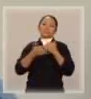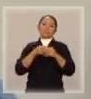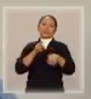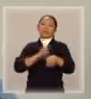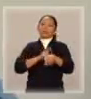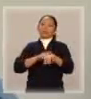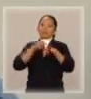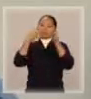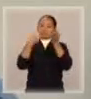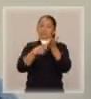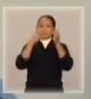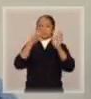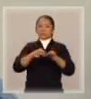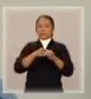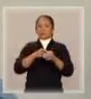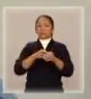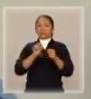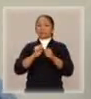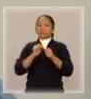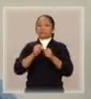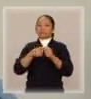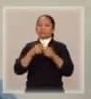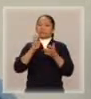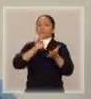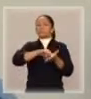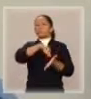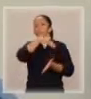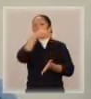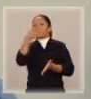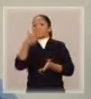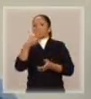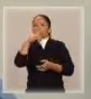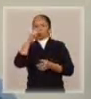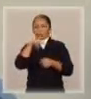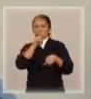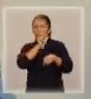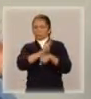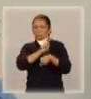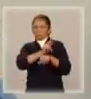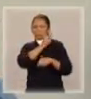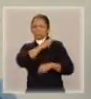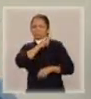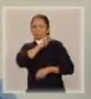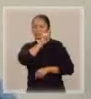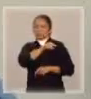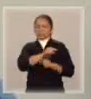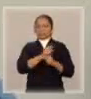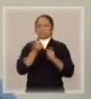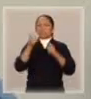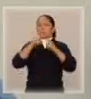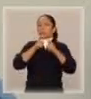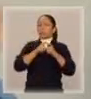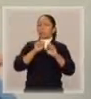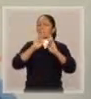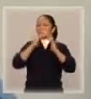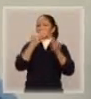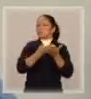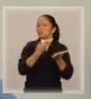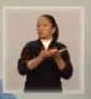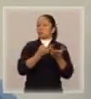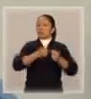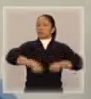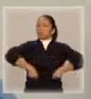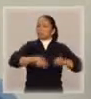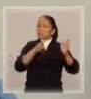horário. Ou seja, como o horário comercial ficou comigo, então as despesas de escola, de médico, de levar